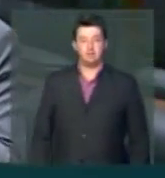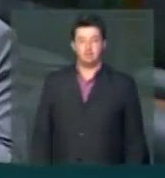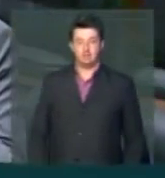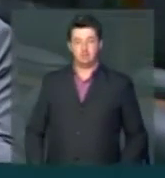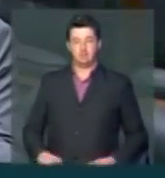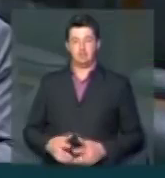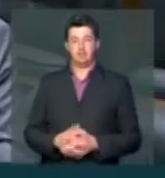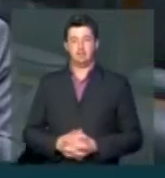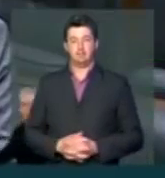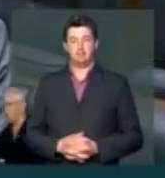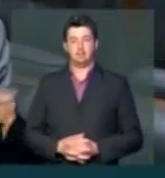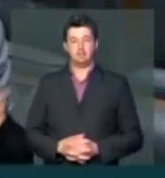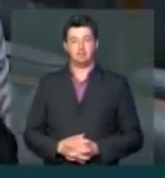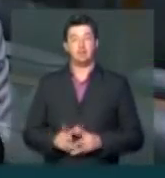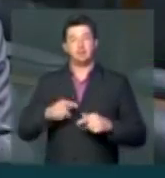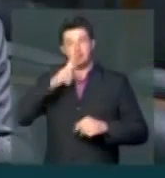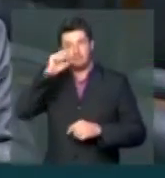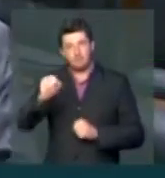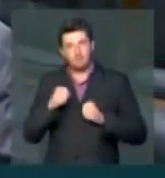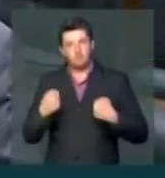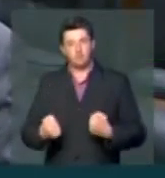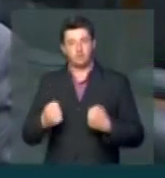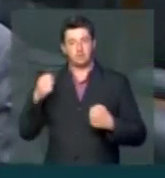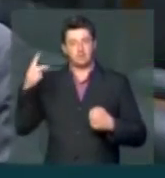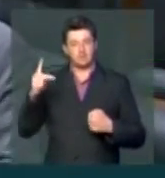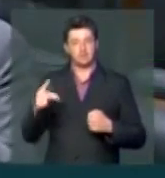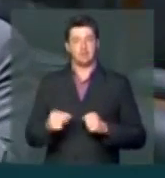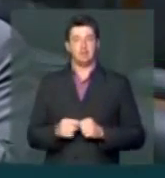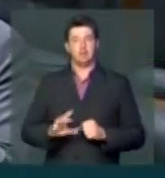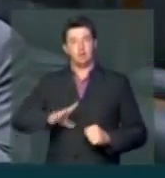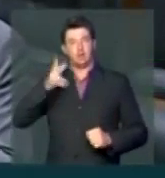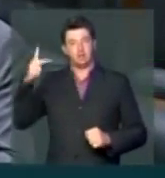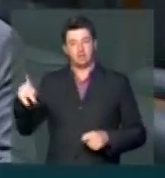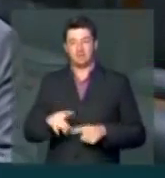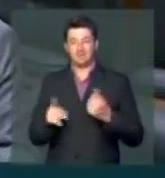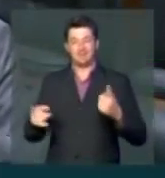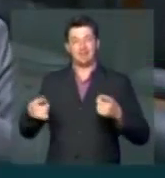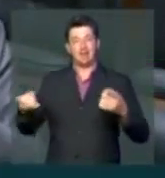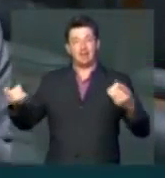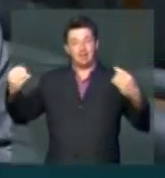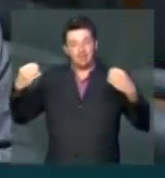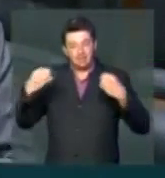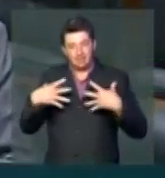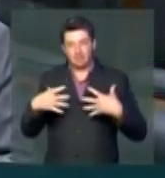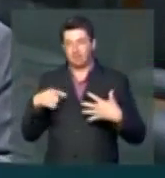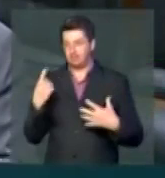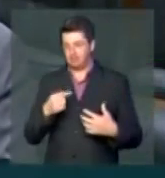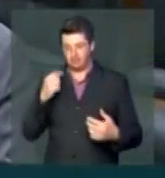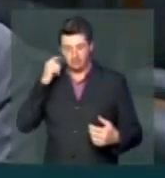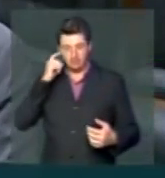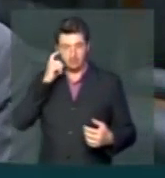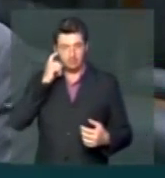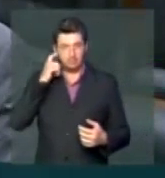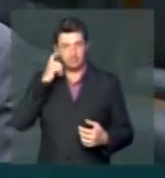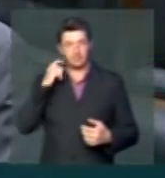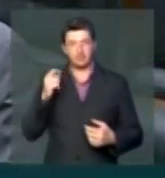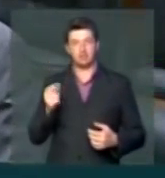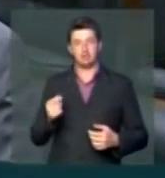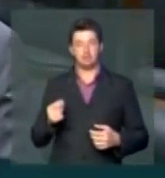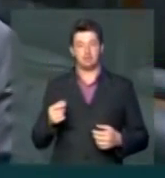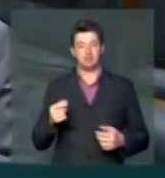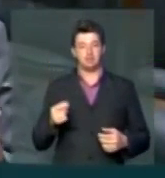sensibilidade, a sua força, a sua garra, ela deixa aqui para todos nós uma inspiração